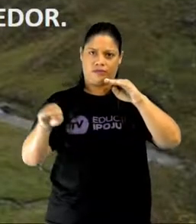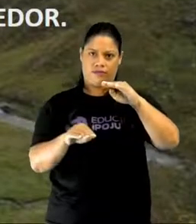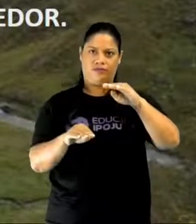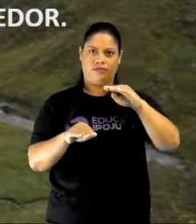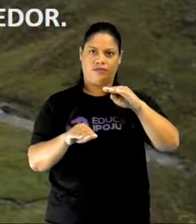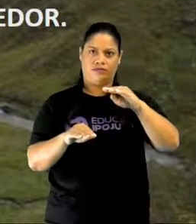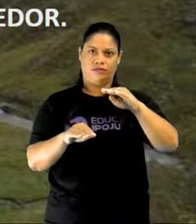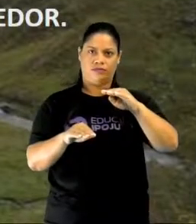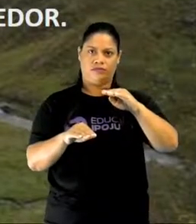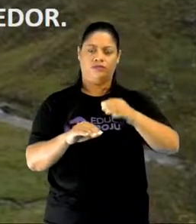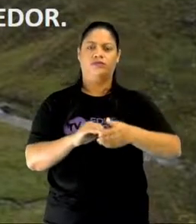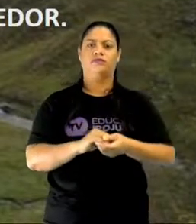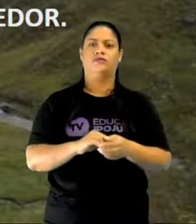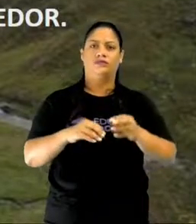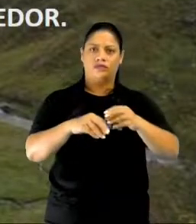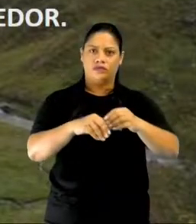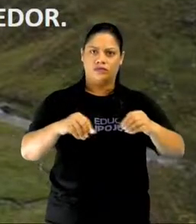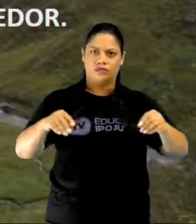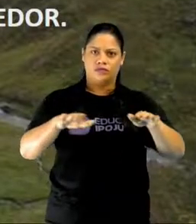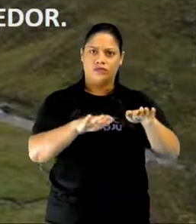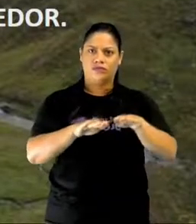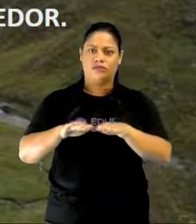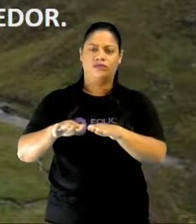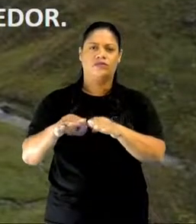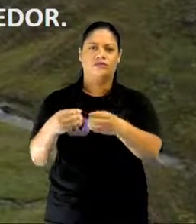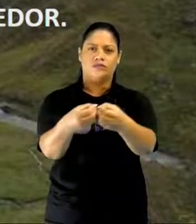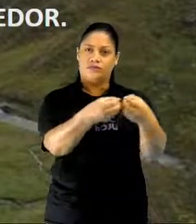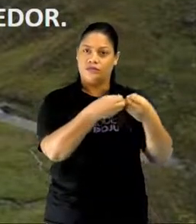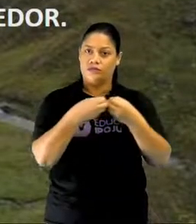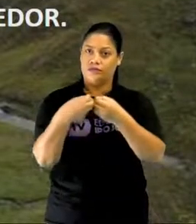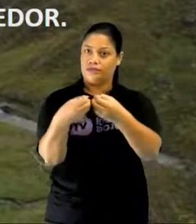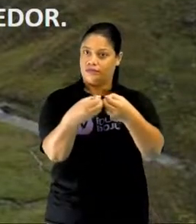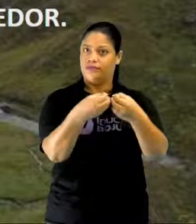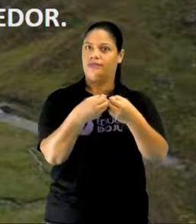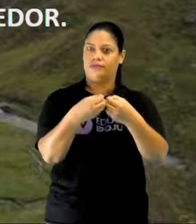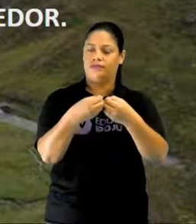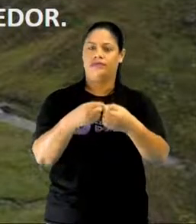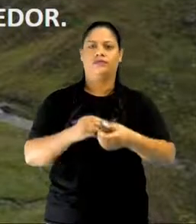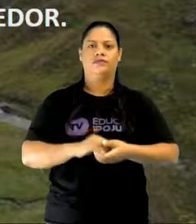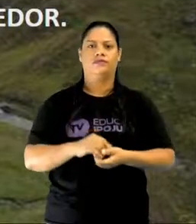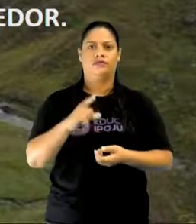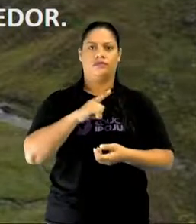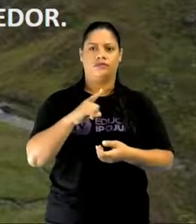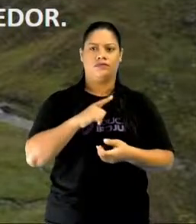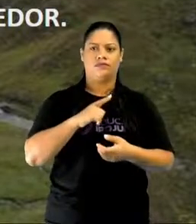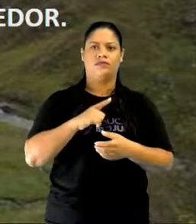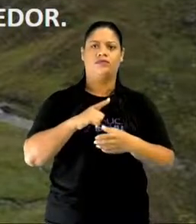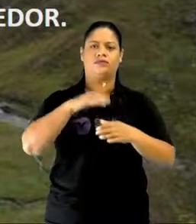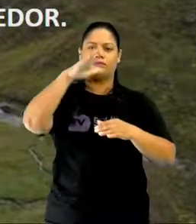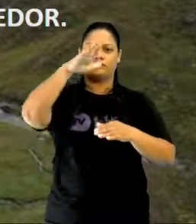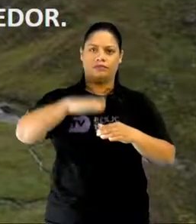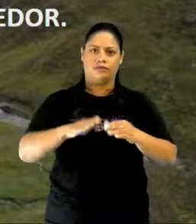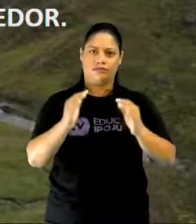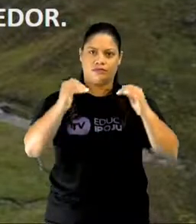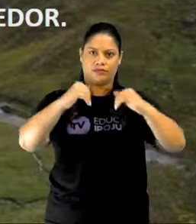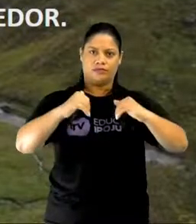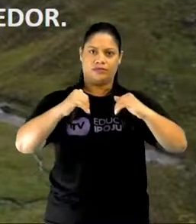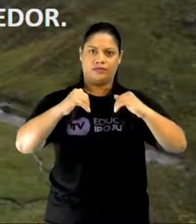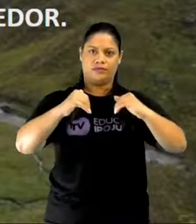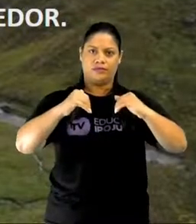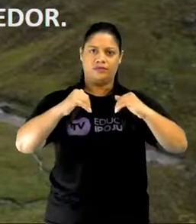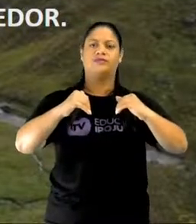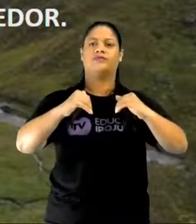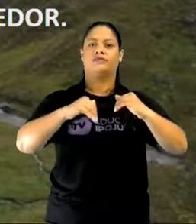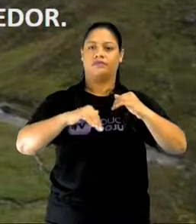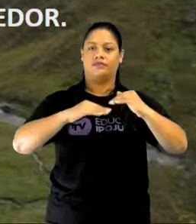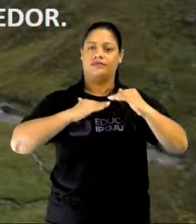a altitude dos terrenos ao seu redor. Como a gente viu aqui na imagem, a gente tem uma parte mais baixa entre as duas montanhas.